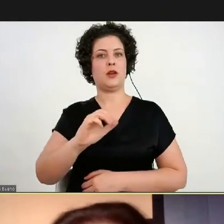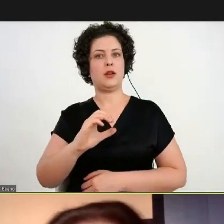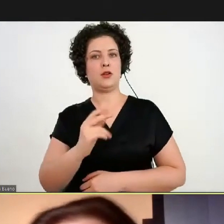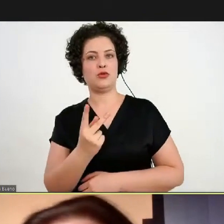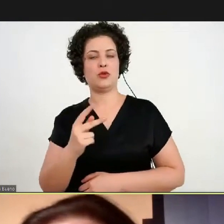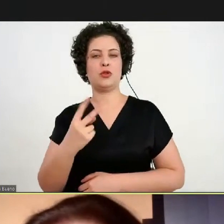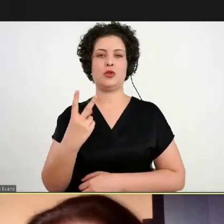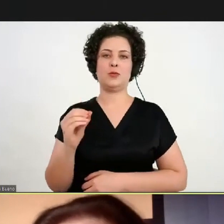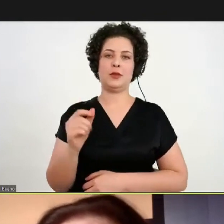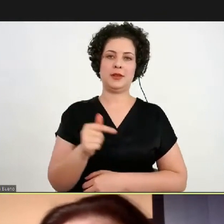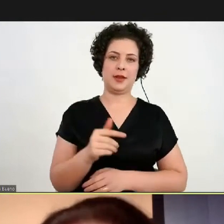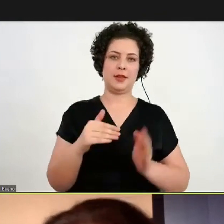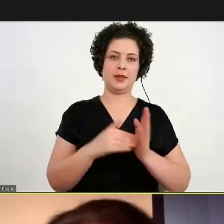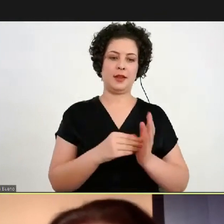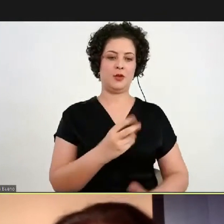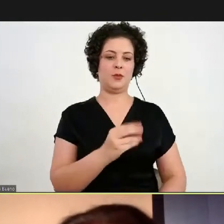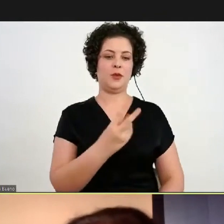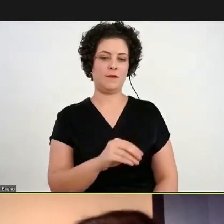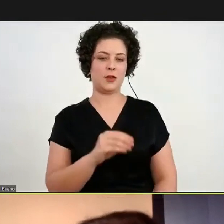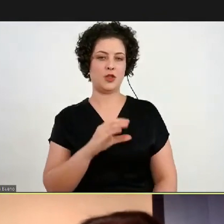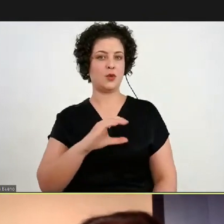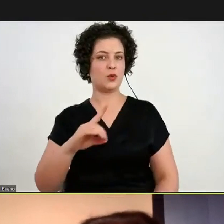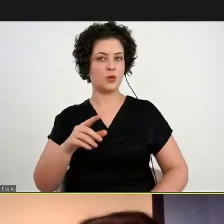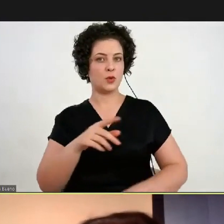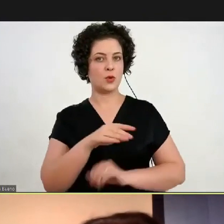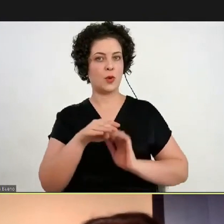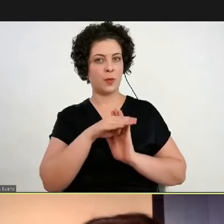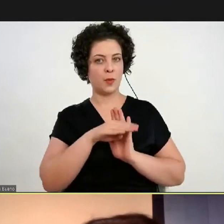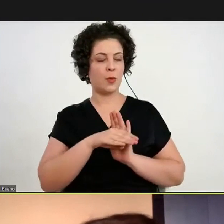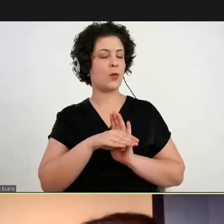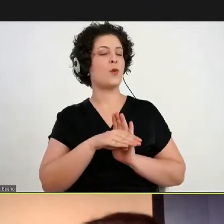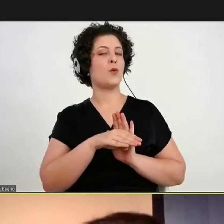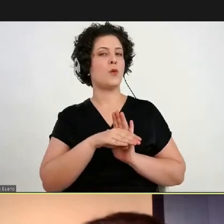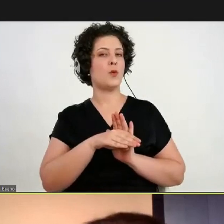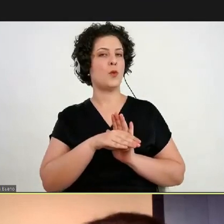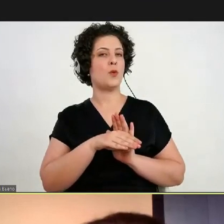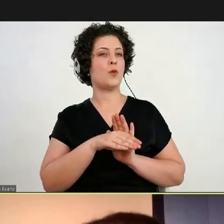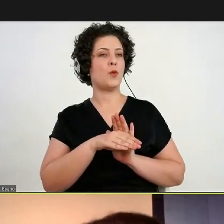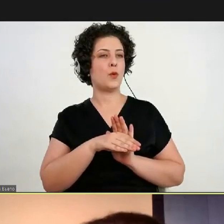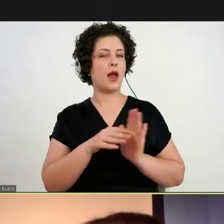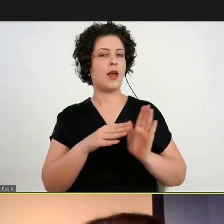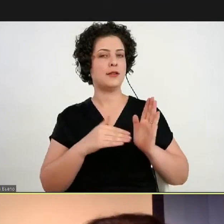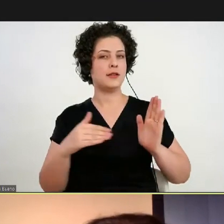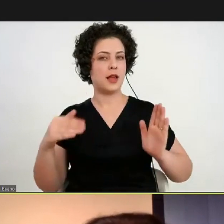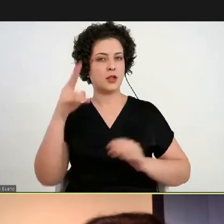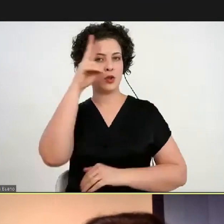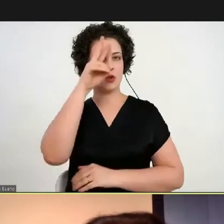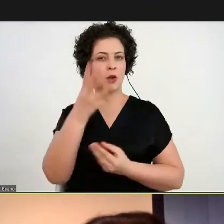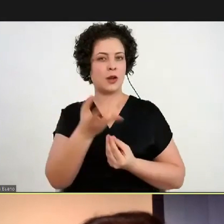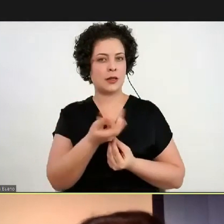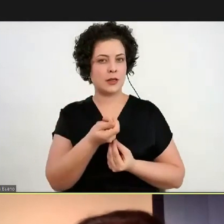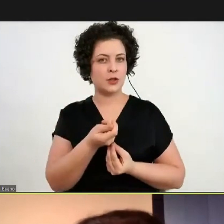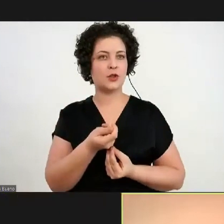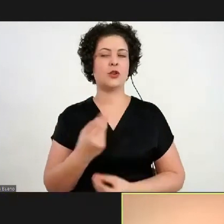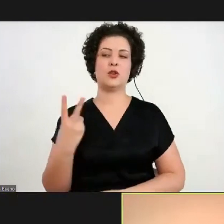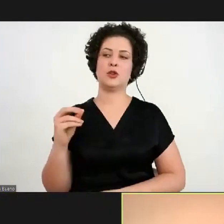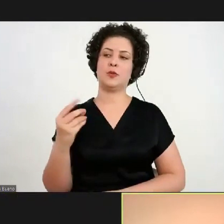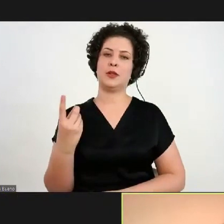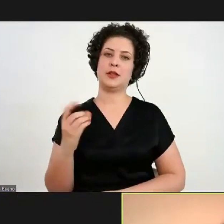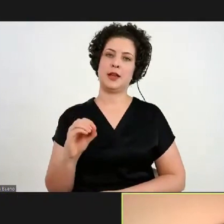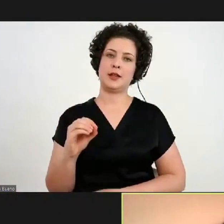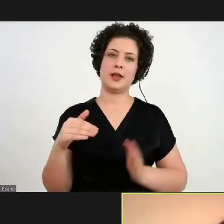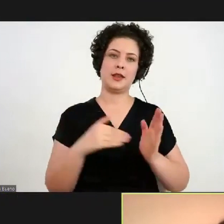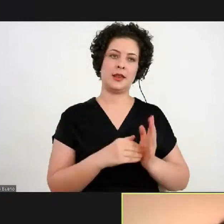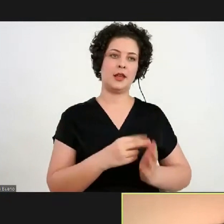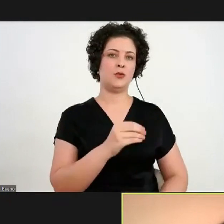2020, ele foi coordenador do Programa de Pós-Graduação em Estética e História da Arte, e de 2010 a